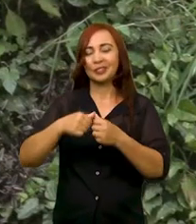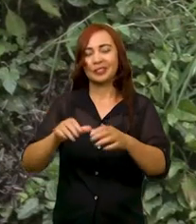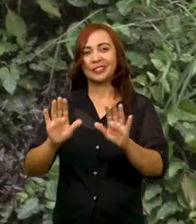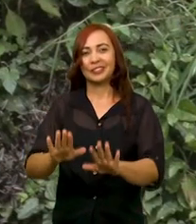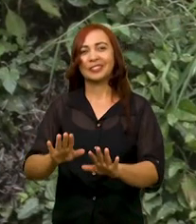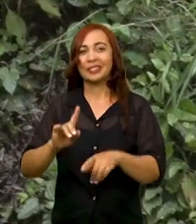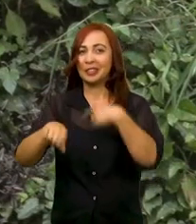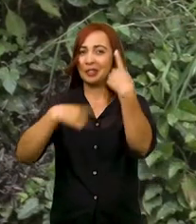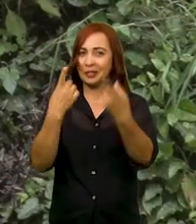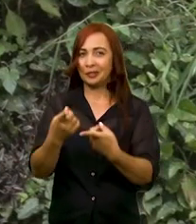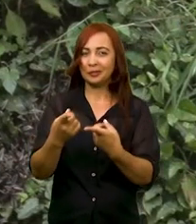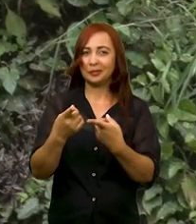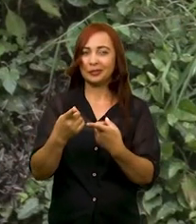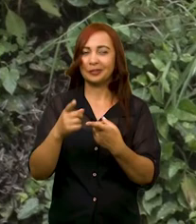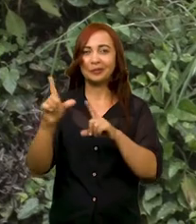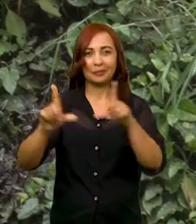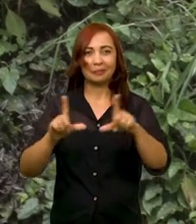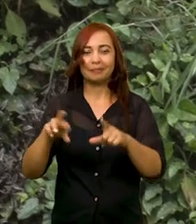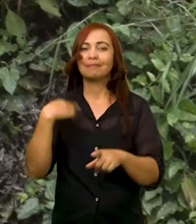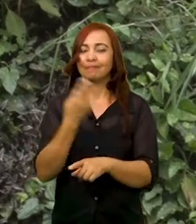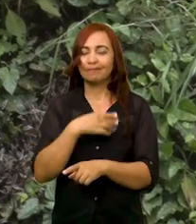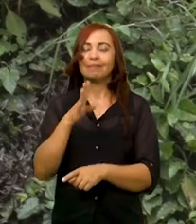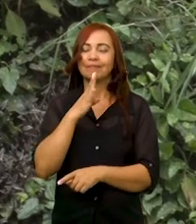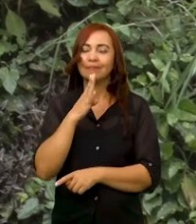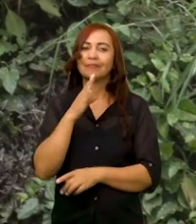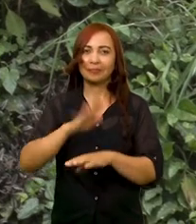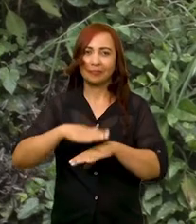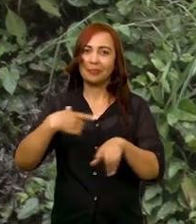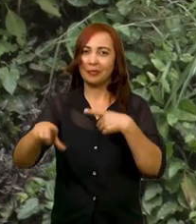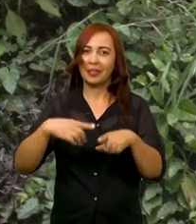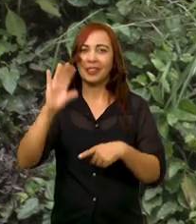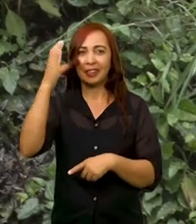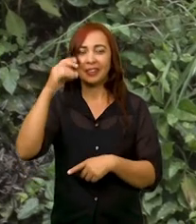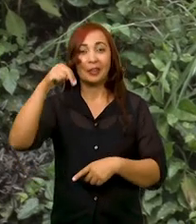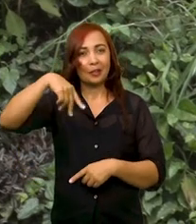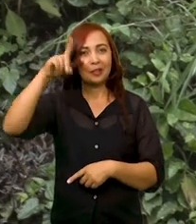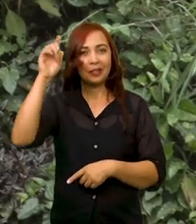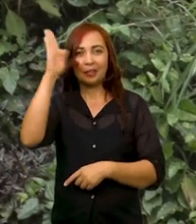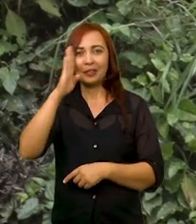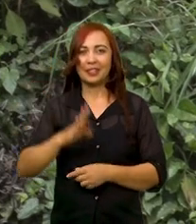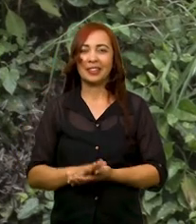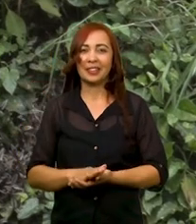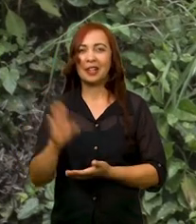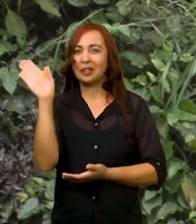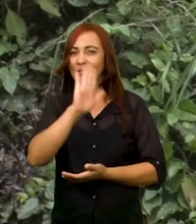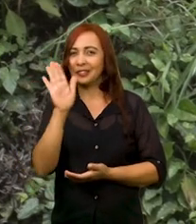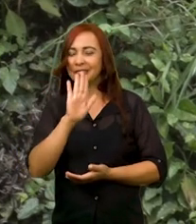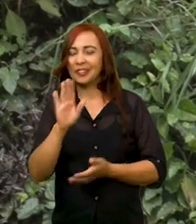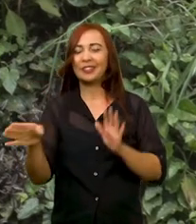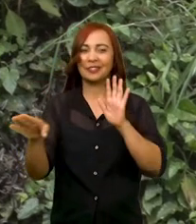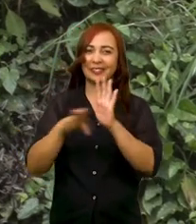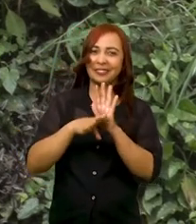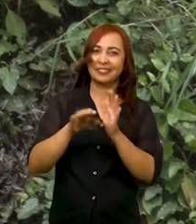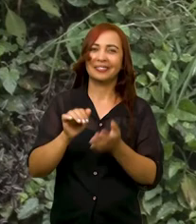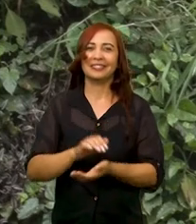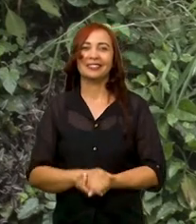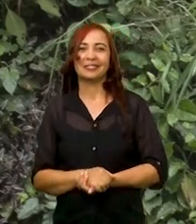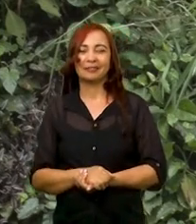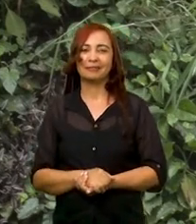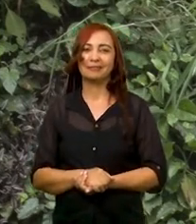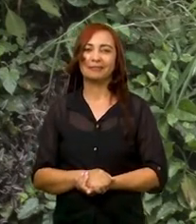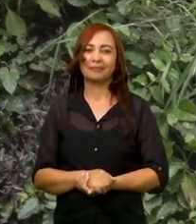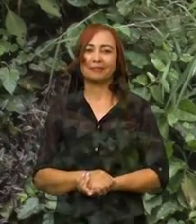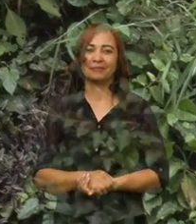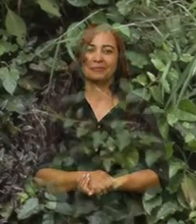hoje vai ficando por aqui. Na próxima edição a gente continua conhecendo mais trabalhos científicos do Nordeste Brasileiro. Tchau, tchau e até lá!